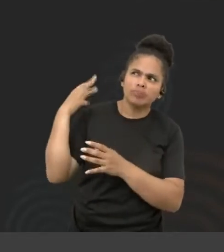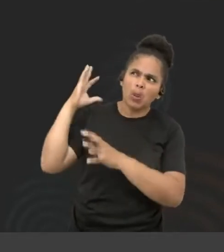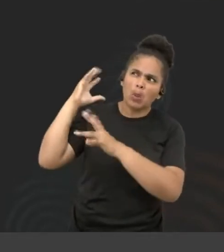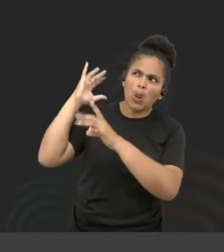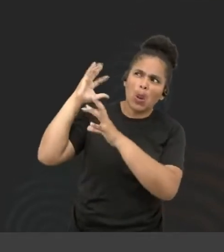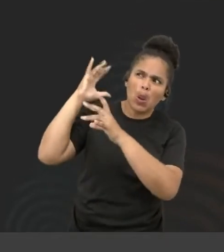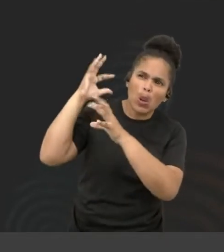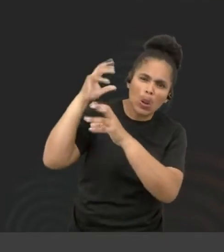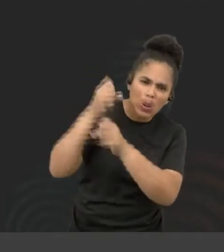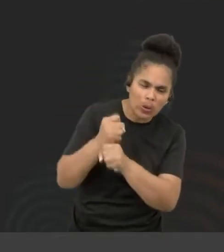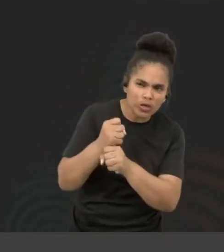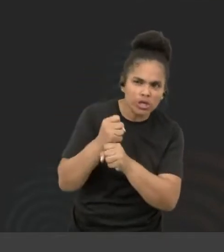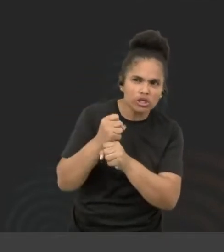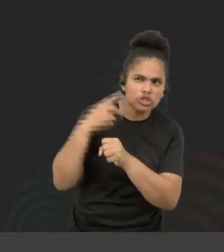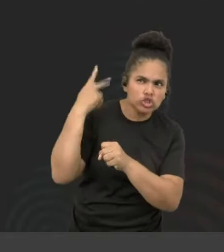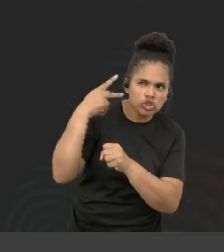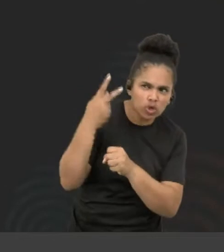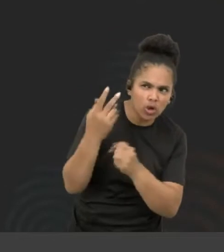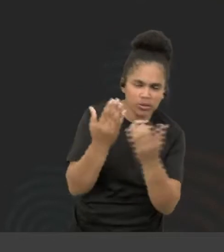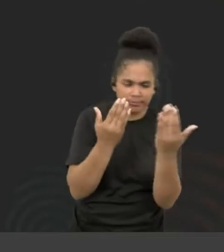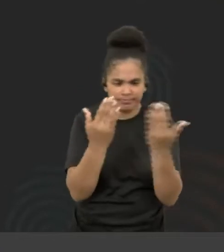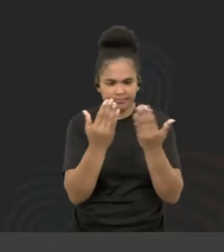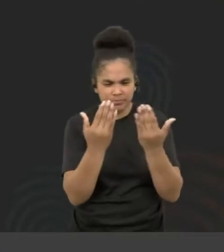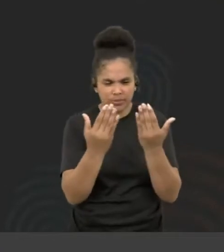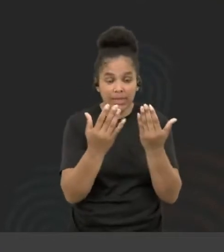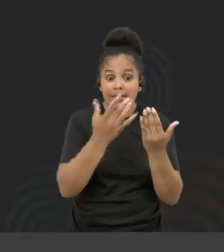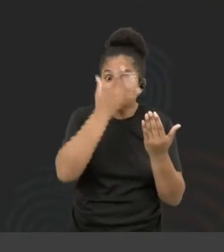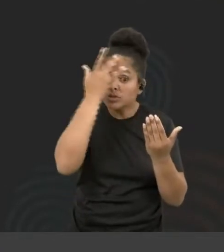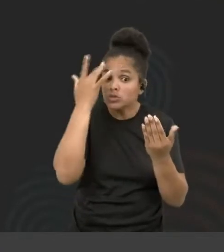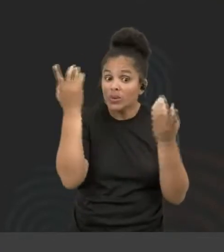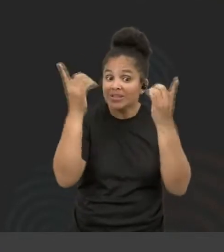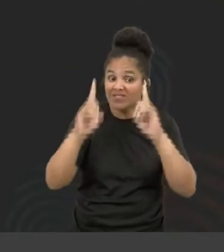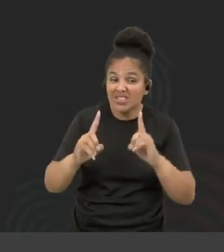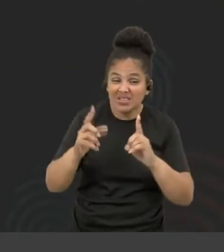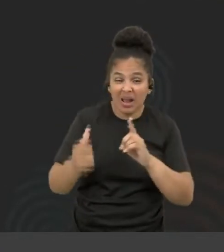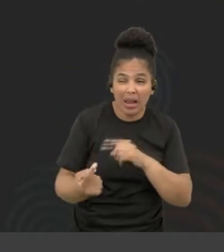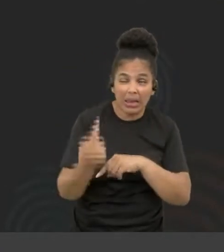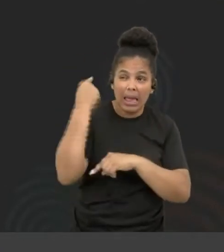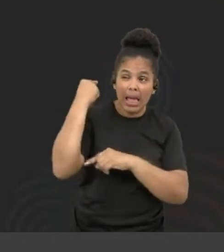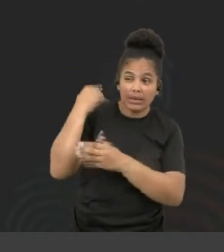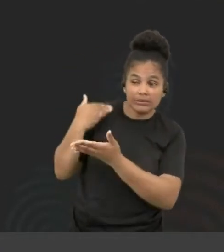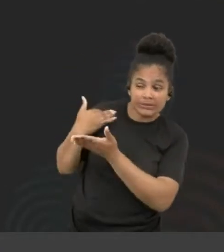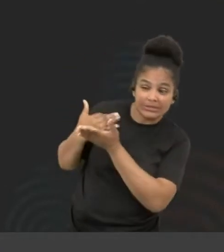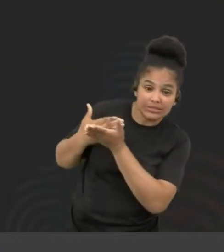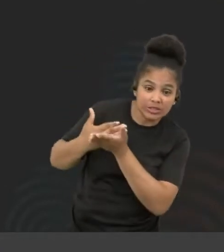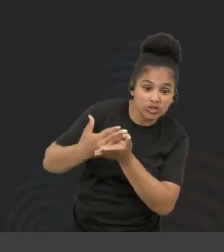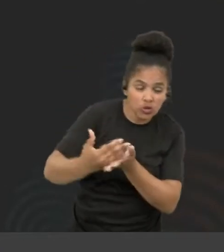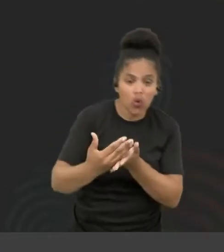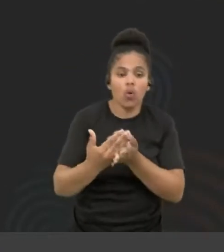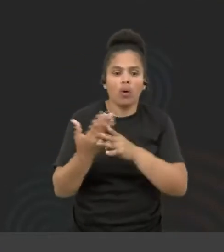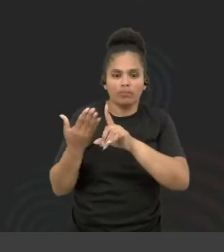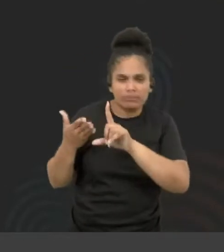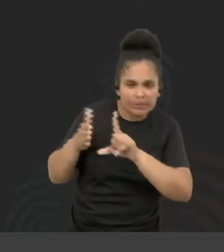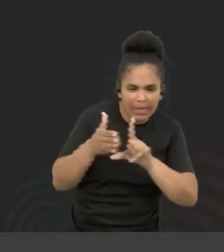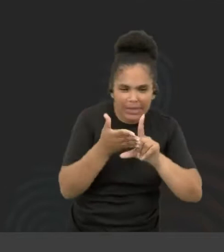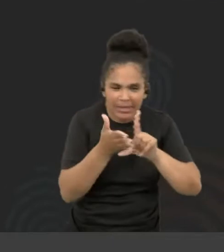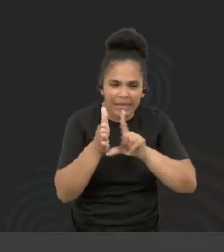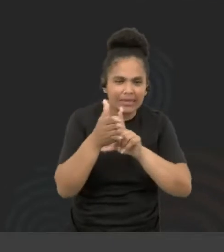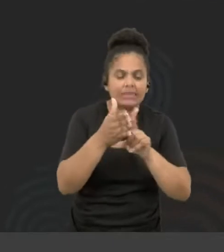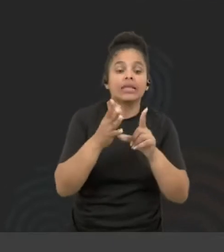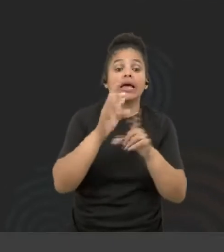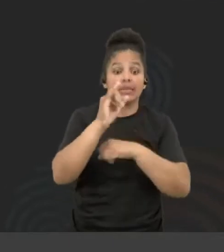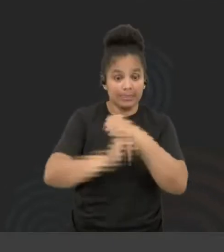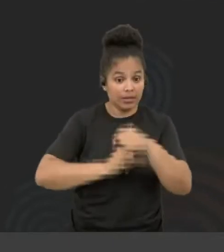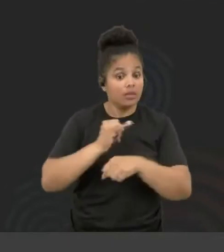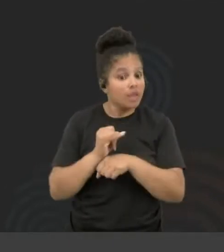como as pessoas com deficiência começaram a navegar na internet, eu